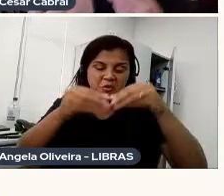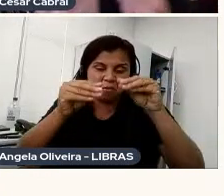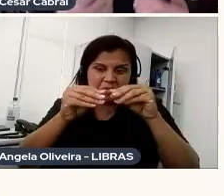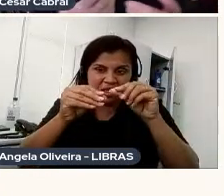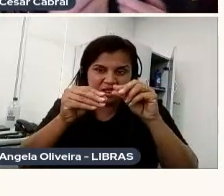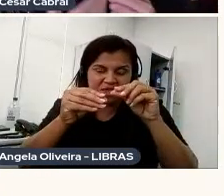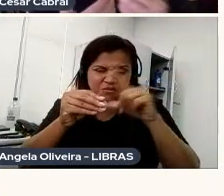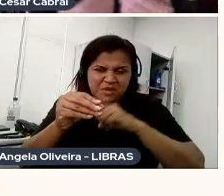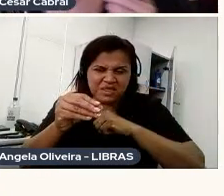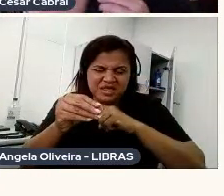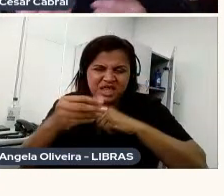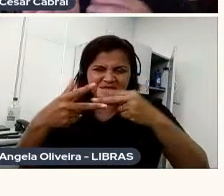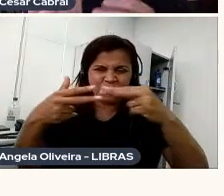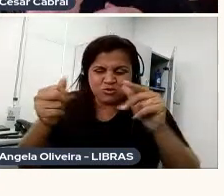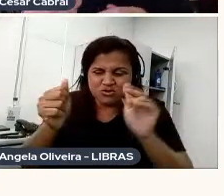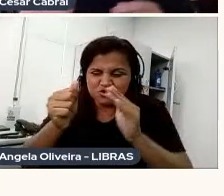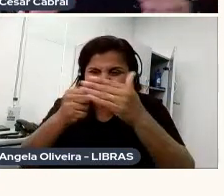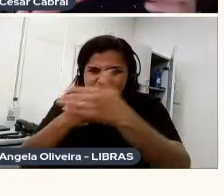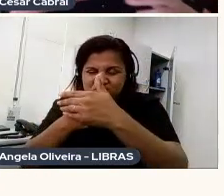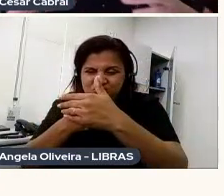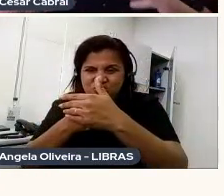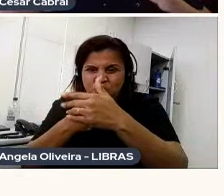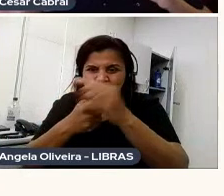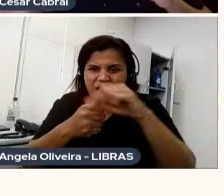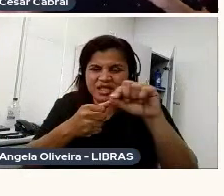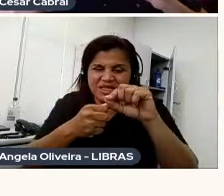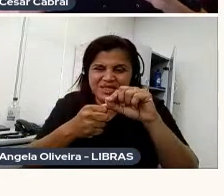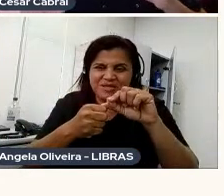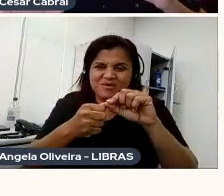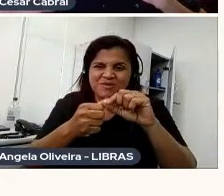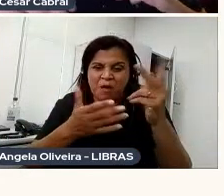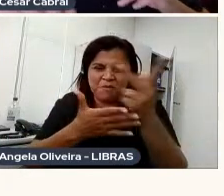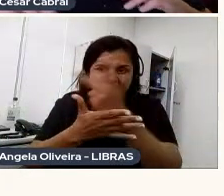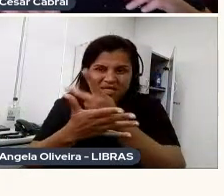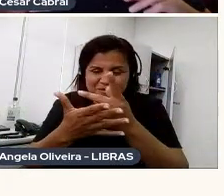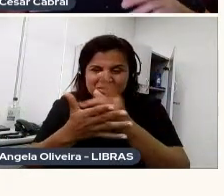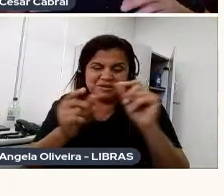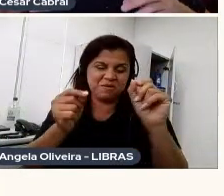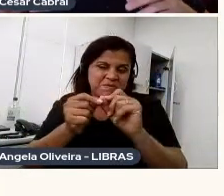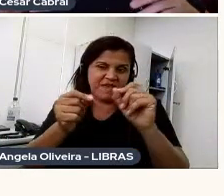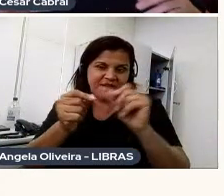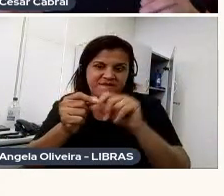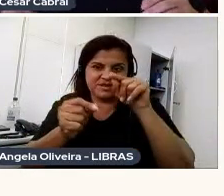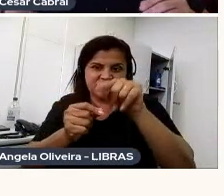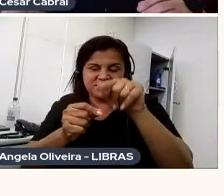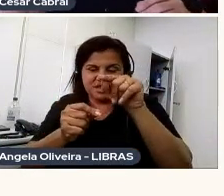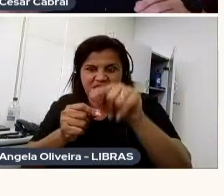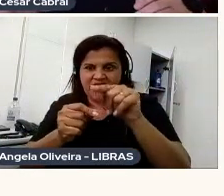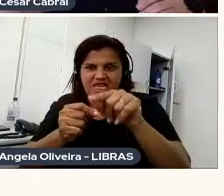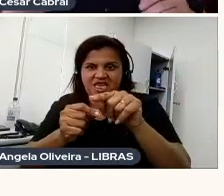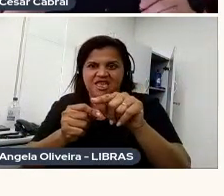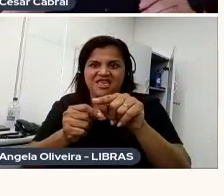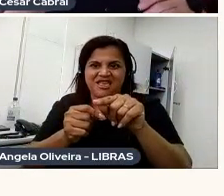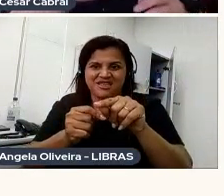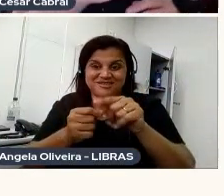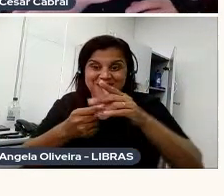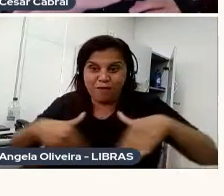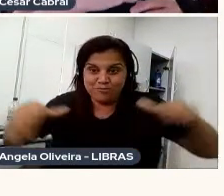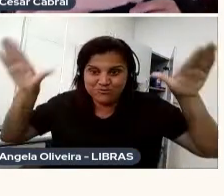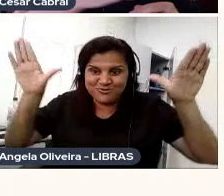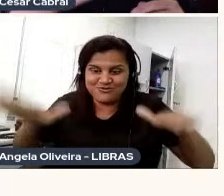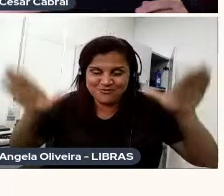esconder as tractanas durante a animação, né, então, pra fazer esse, esse abutre voar, a gente foi pinando